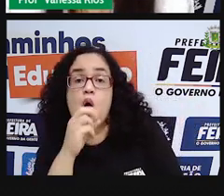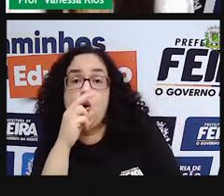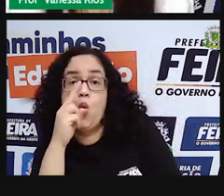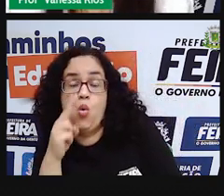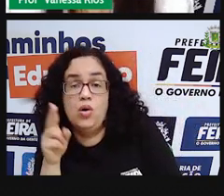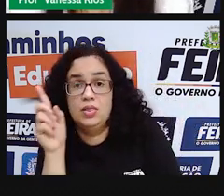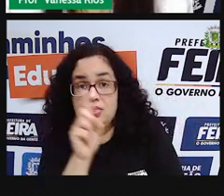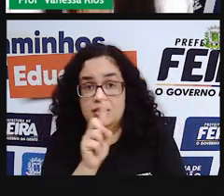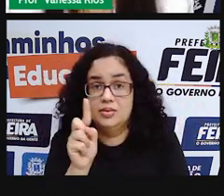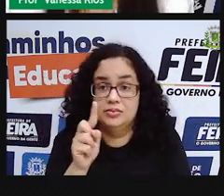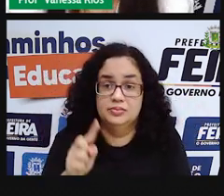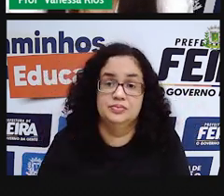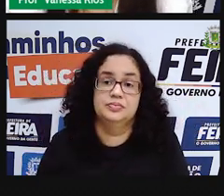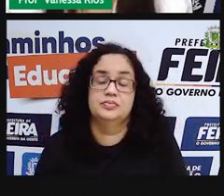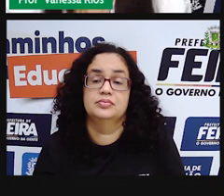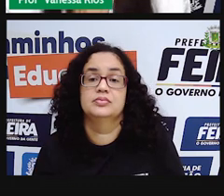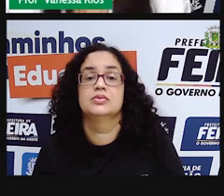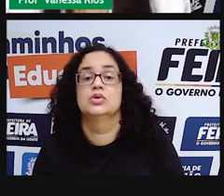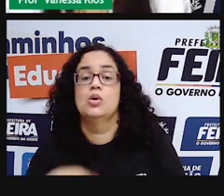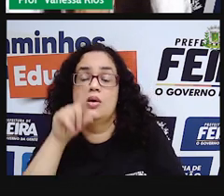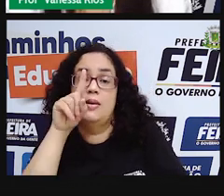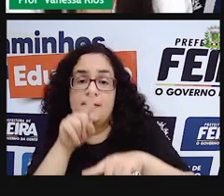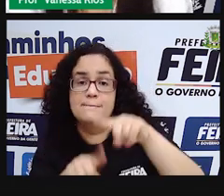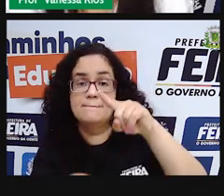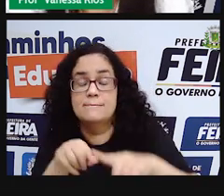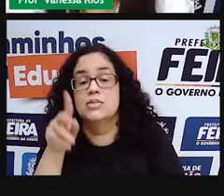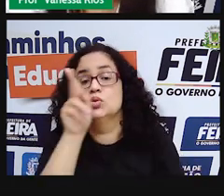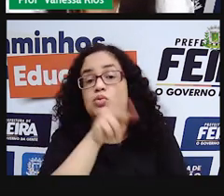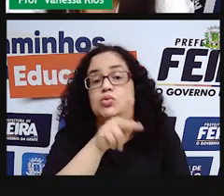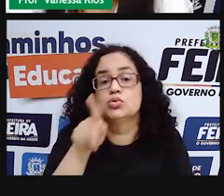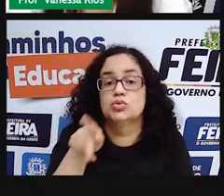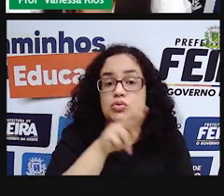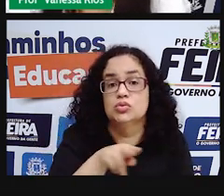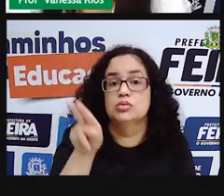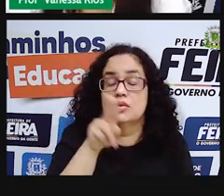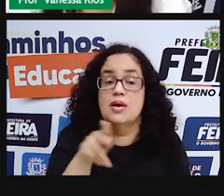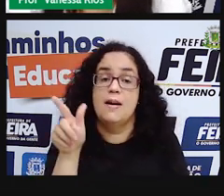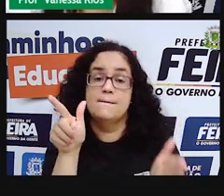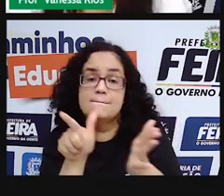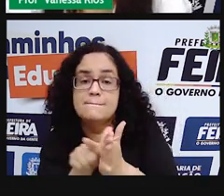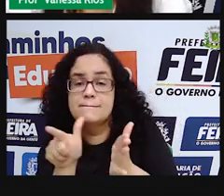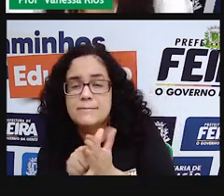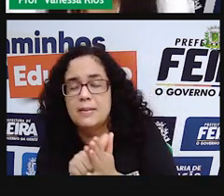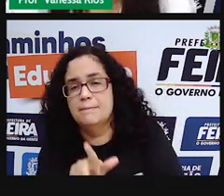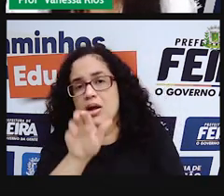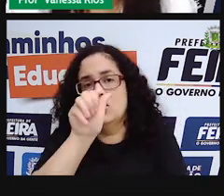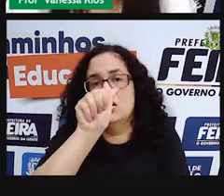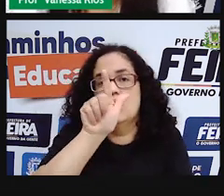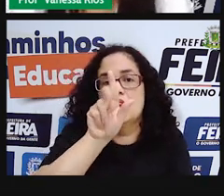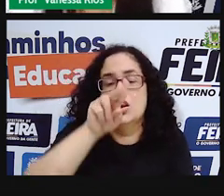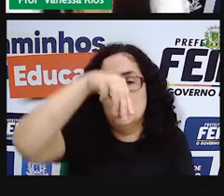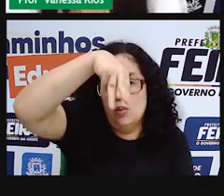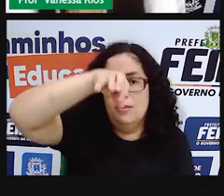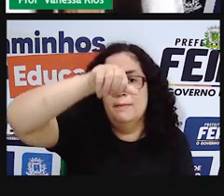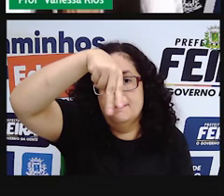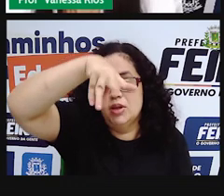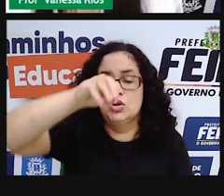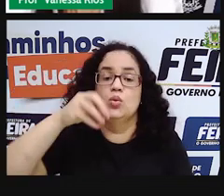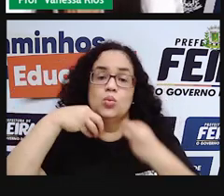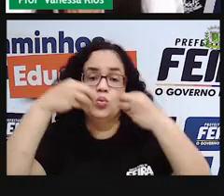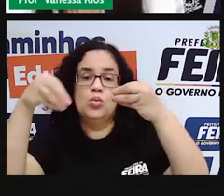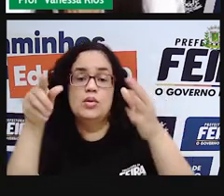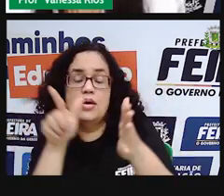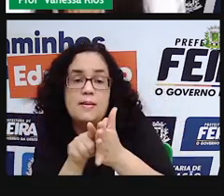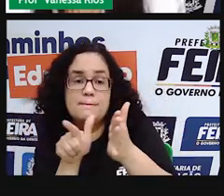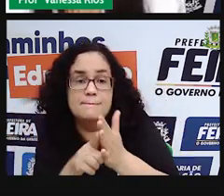Entre os materiais que a Pró vai utilizar aí, ó, o papel alumínio, o plástico, o guardanapo e o pedaço de